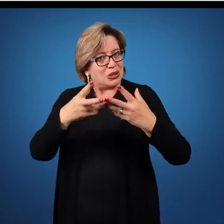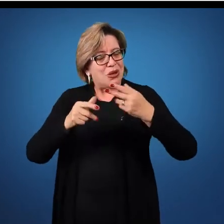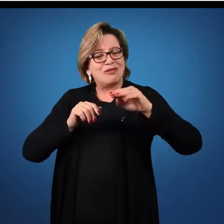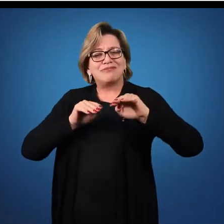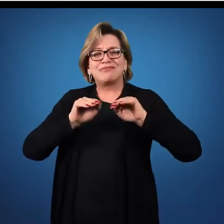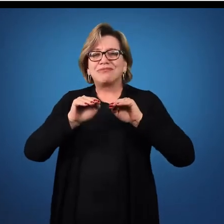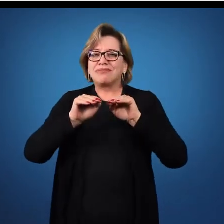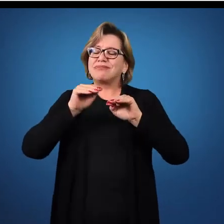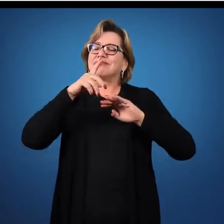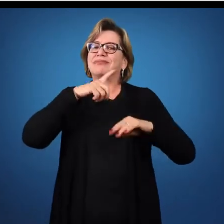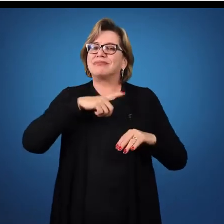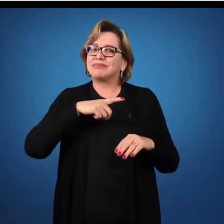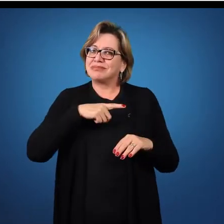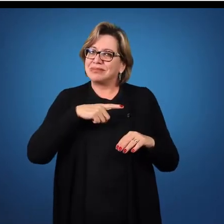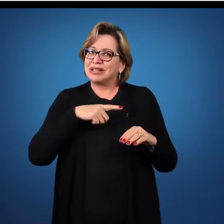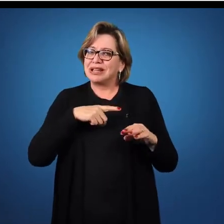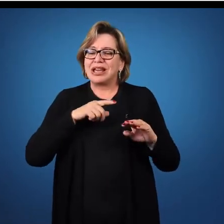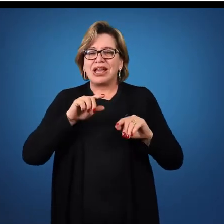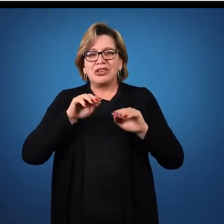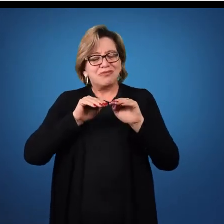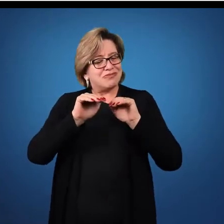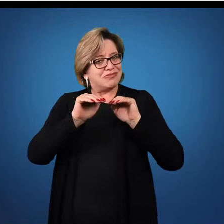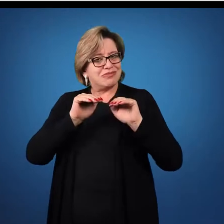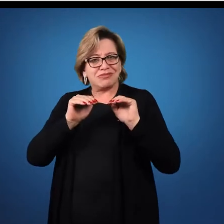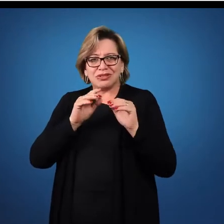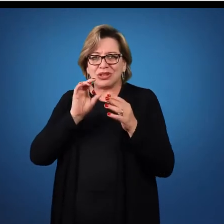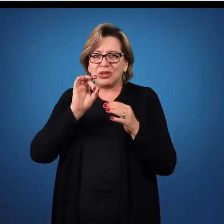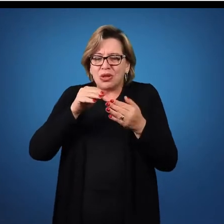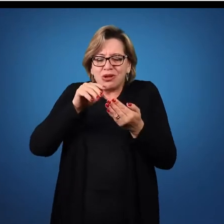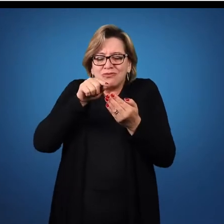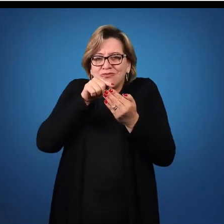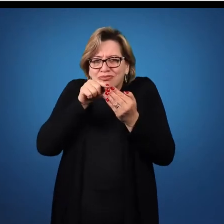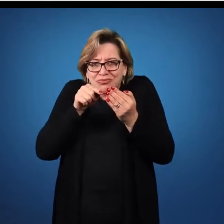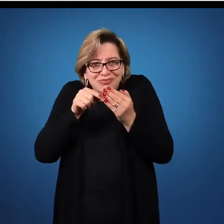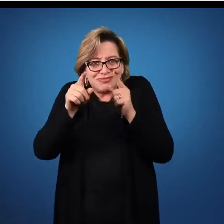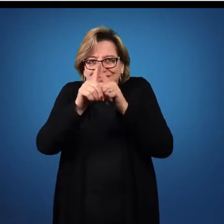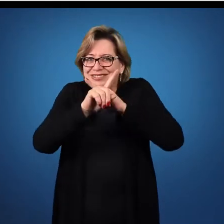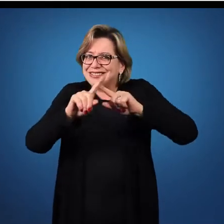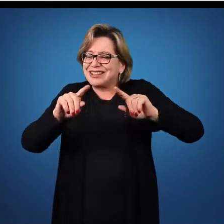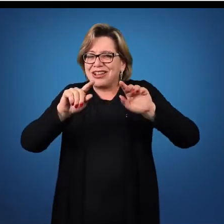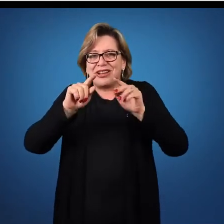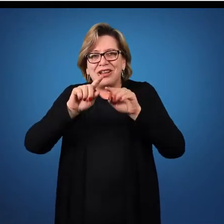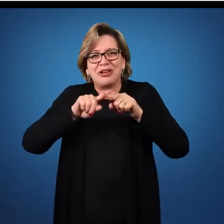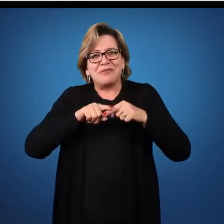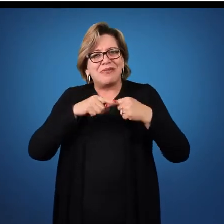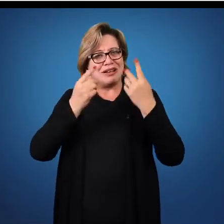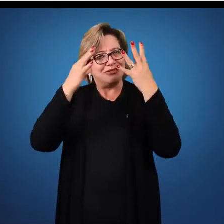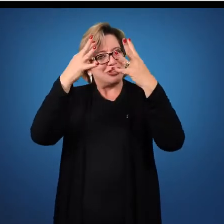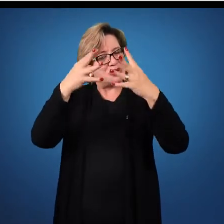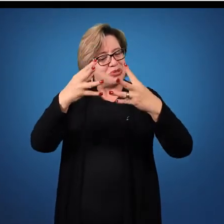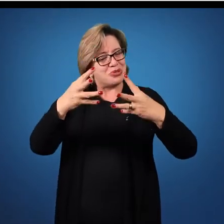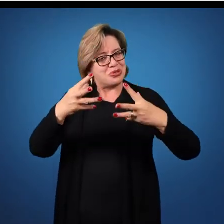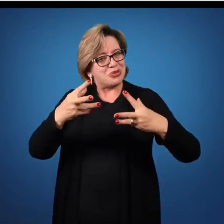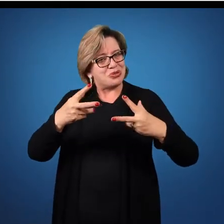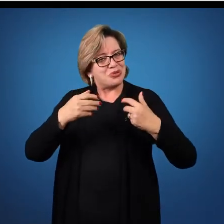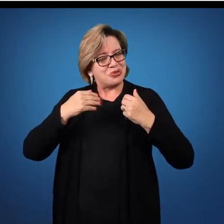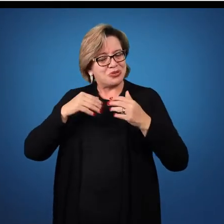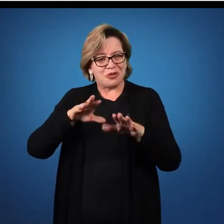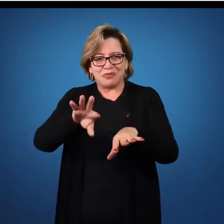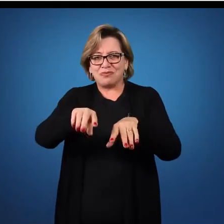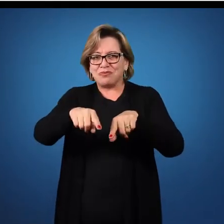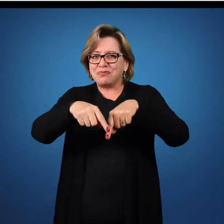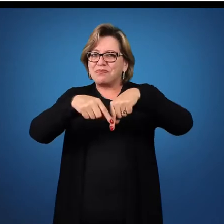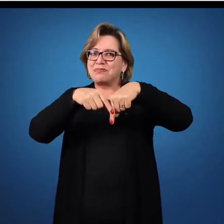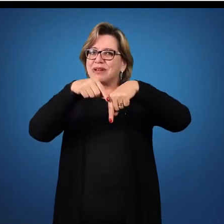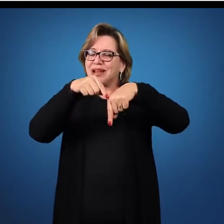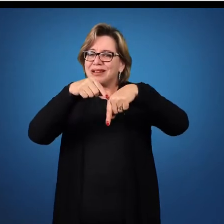movimentos. E que esses movimentos não partem apenas da ponta dos pés, mas ele vai partir de toda a extensão da perna